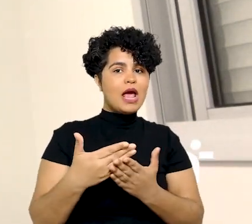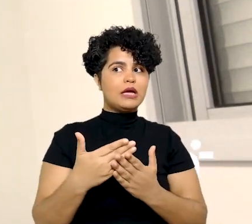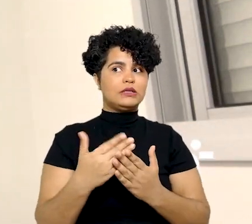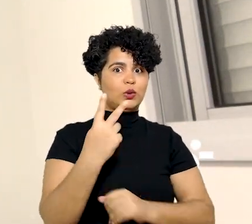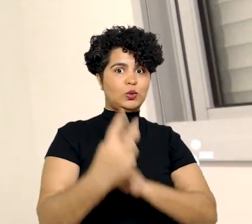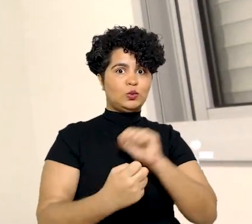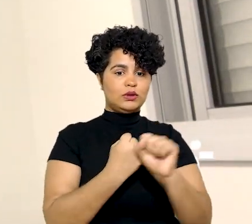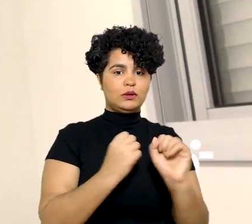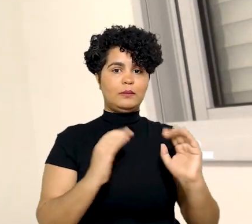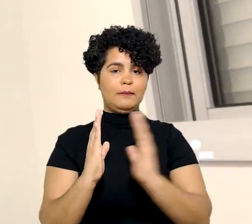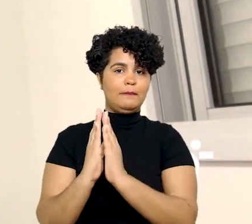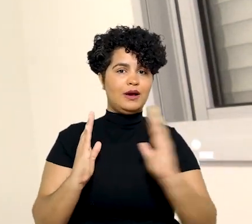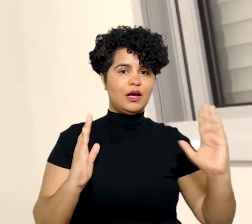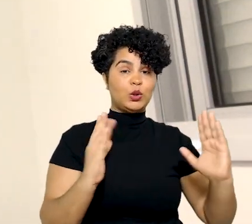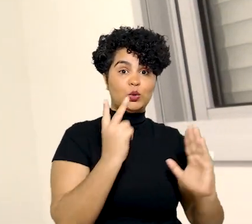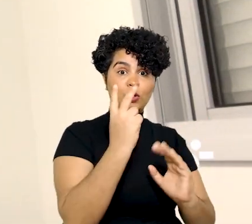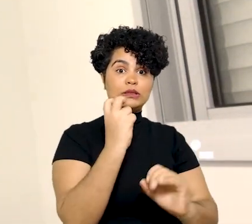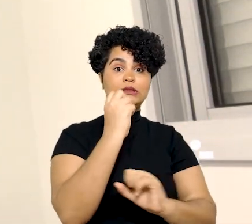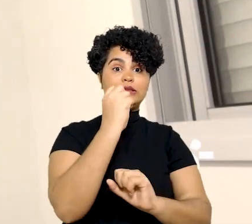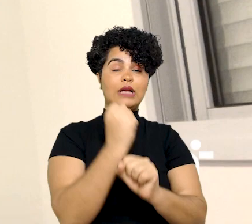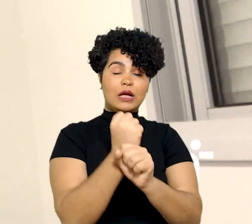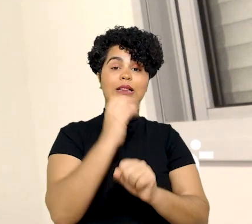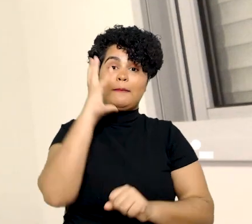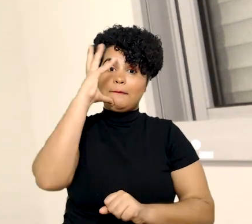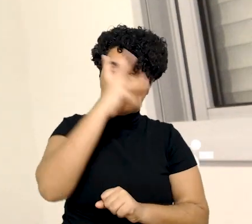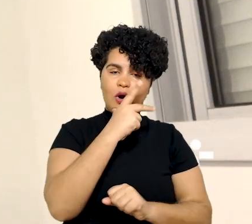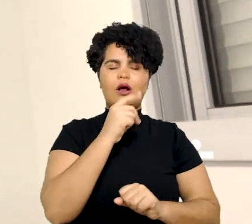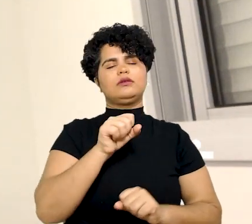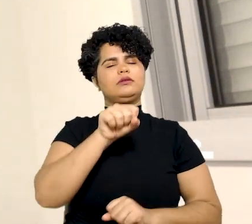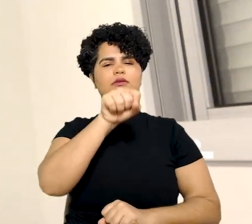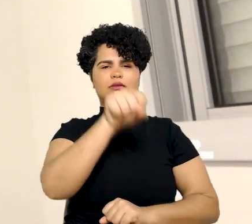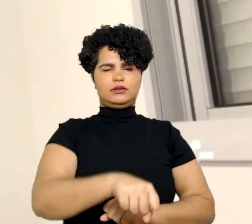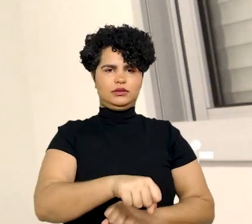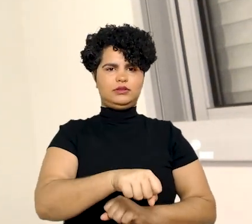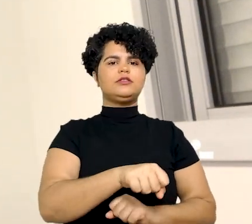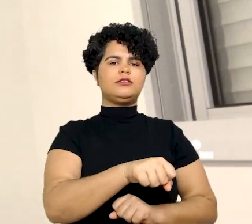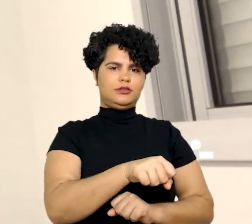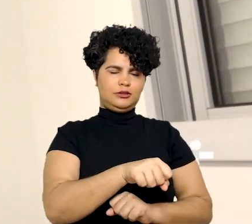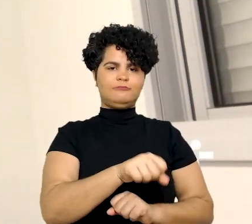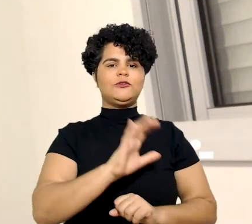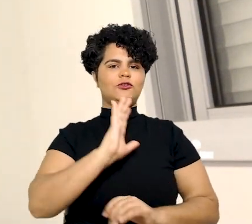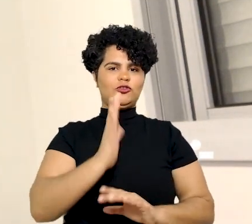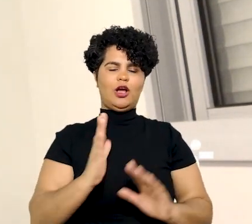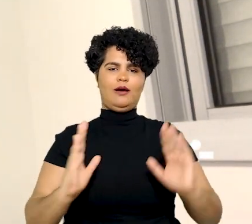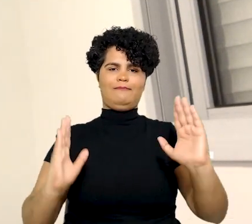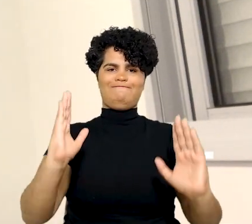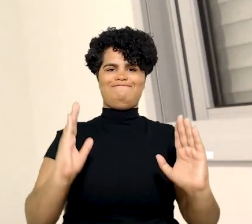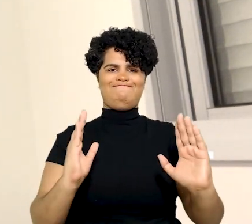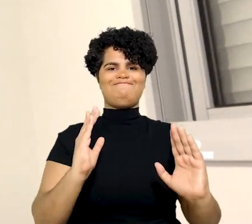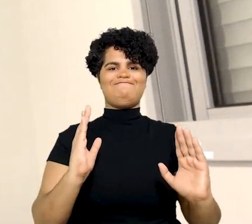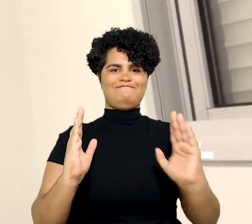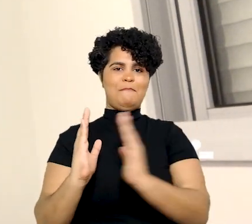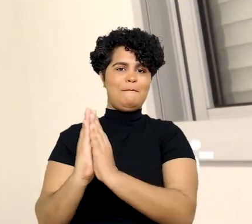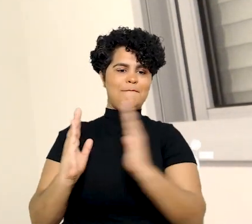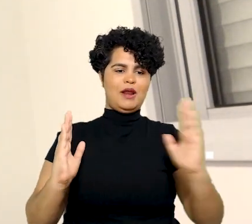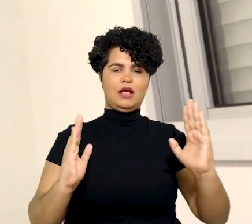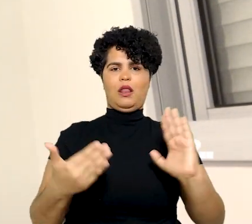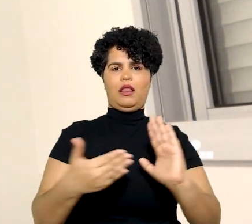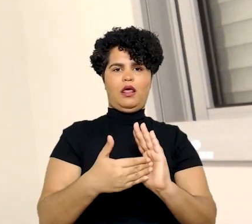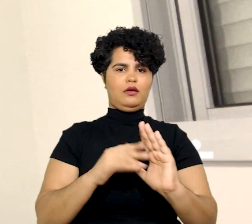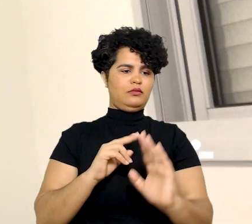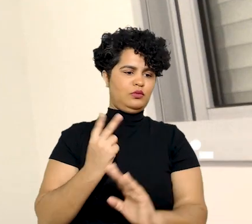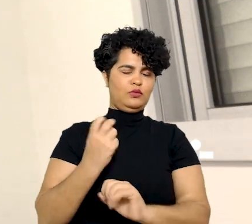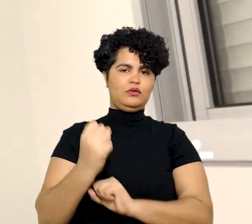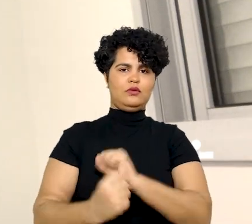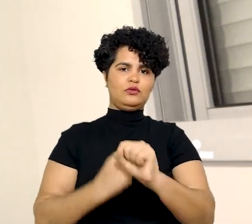começa, então, a fluir o prazo prescricional. E se essa inércia demorar dois anos, durar dois anos, aí sim estará declarada a prescrição